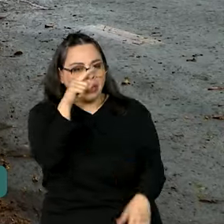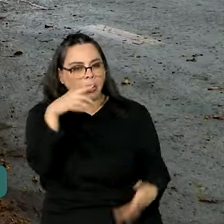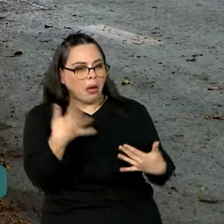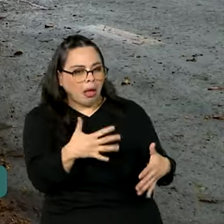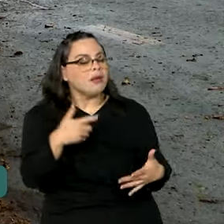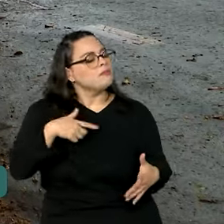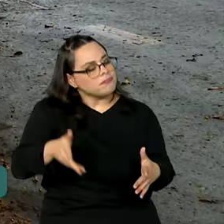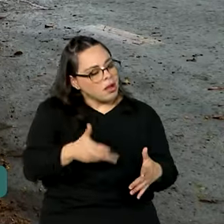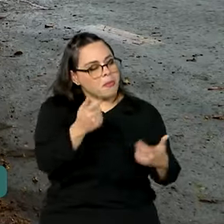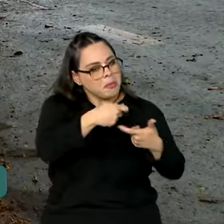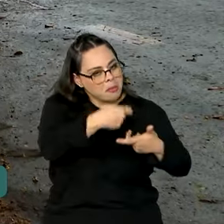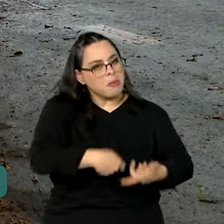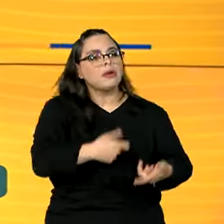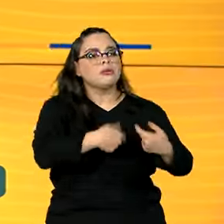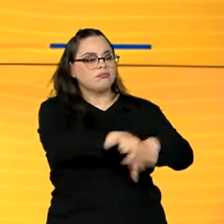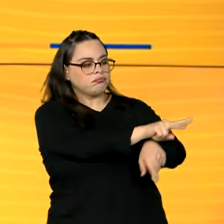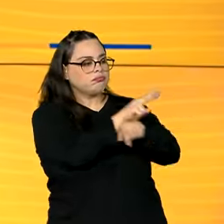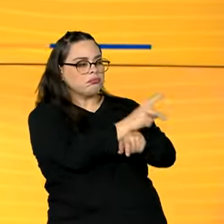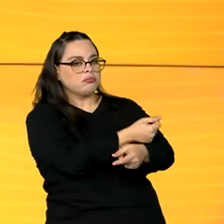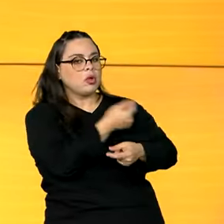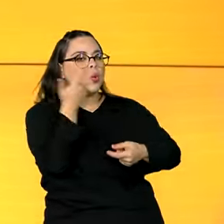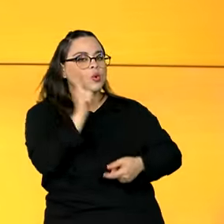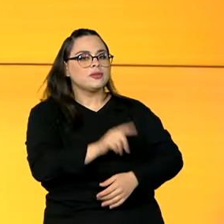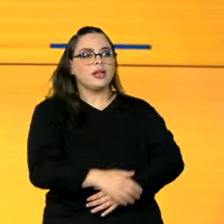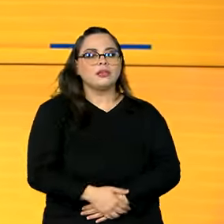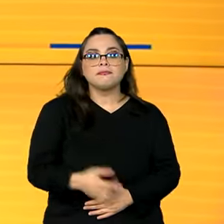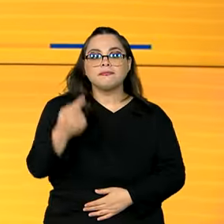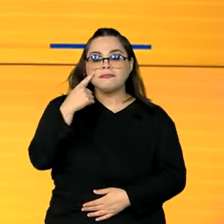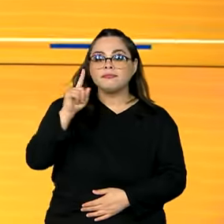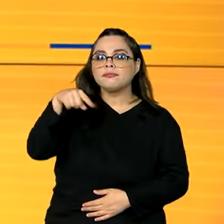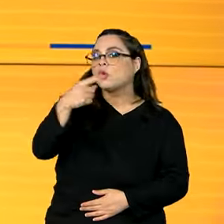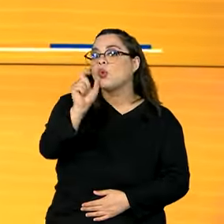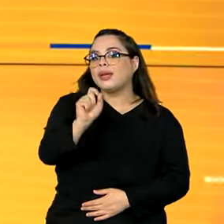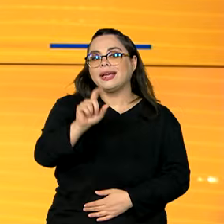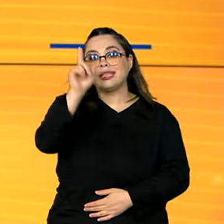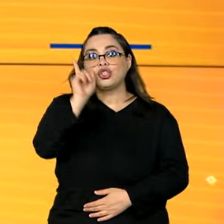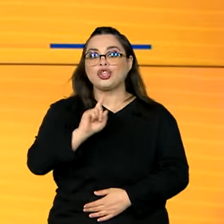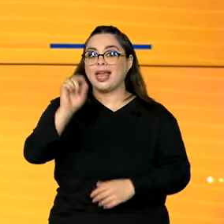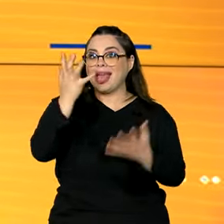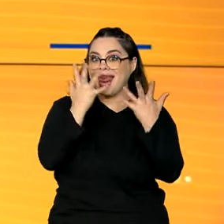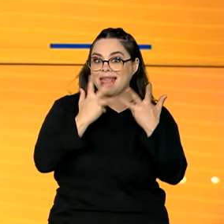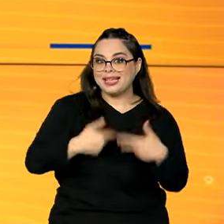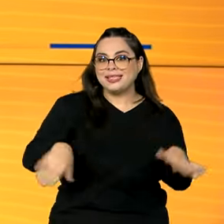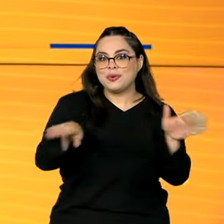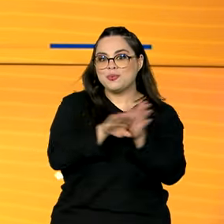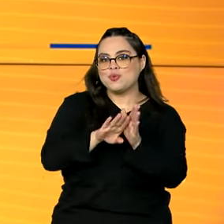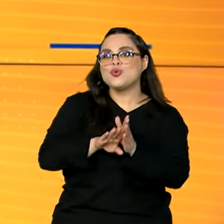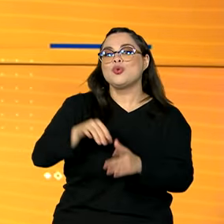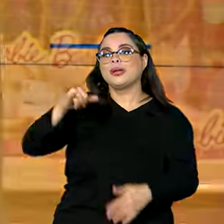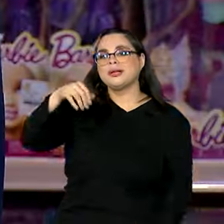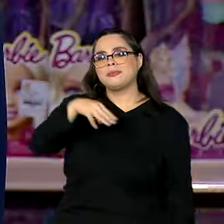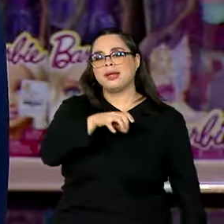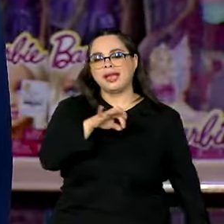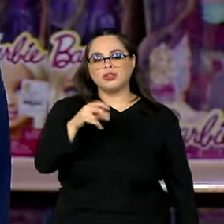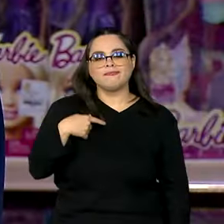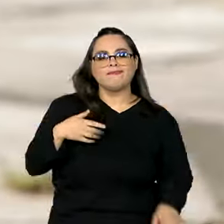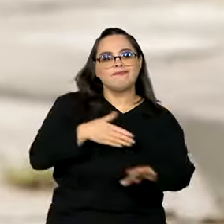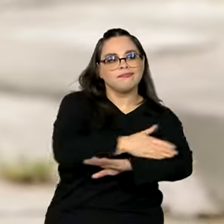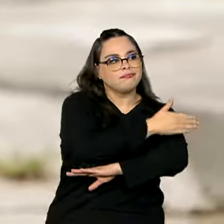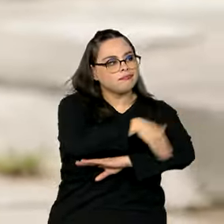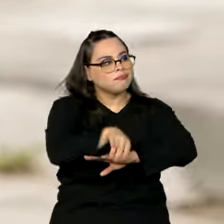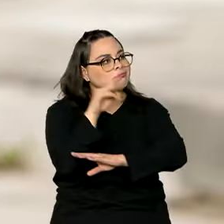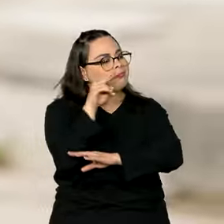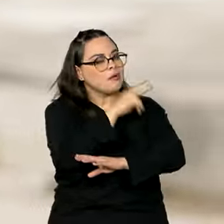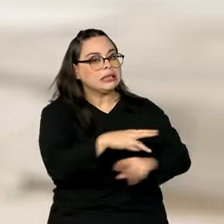estimular o acesso ao crédito. Veja a seguir, dia das crianças chegando e o Inmetro vai às ruas para